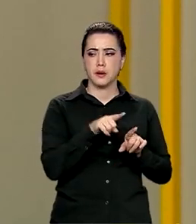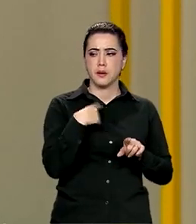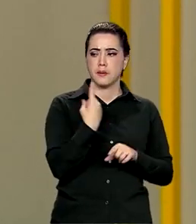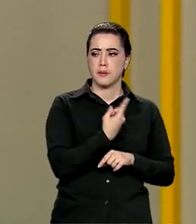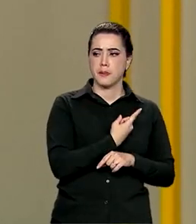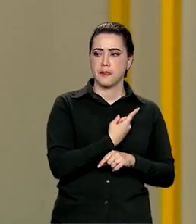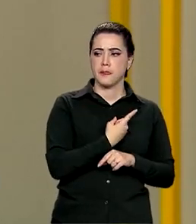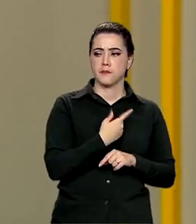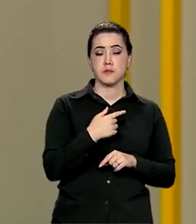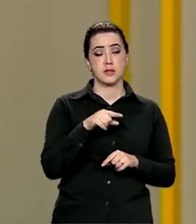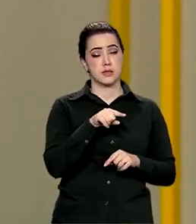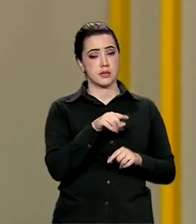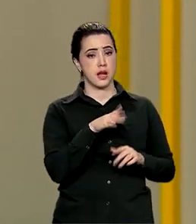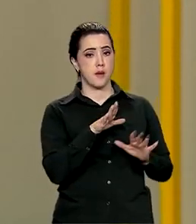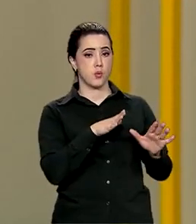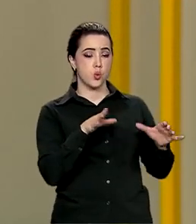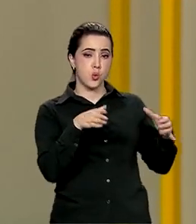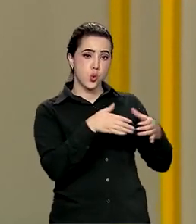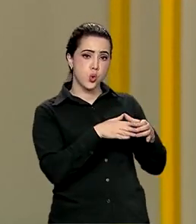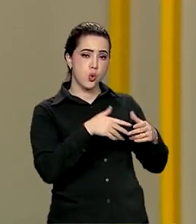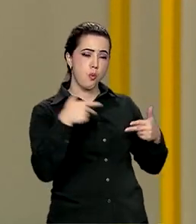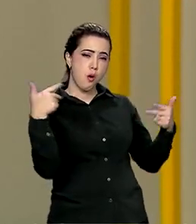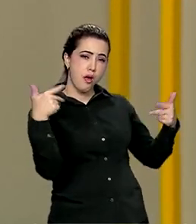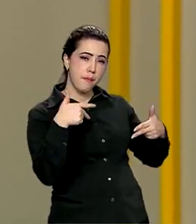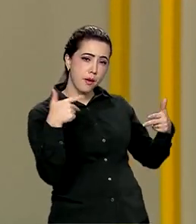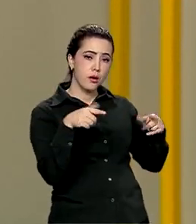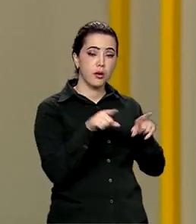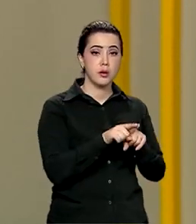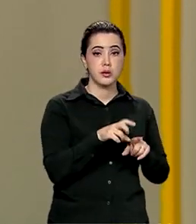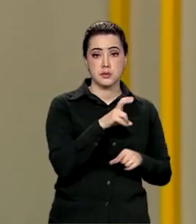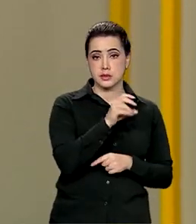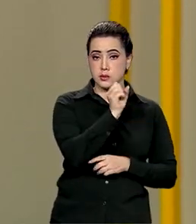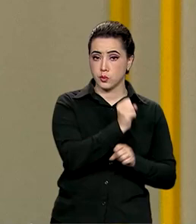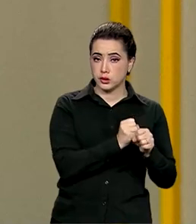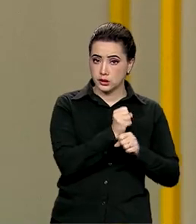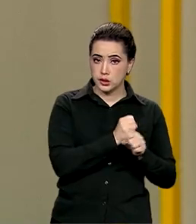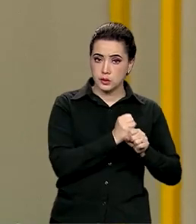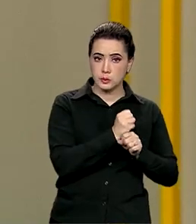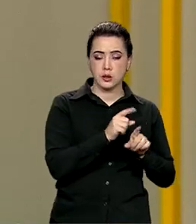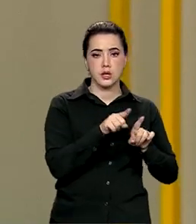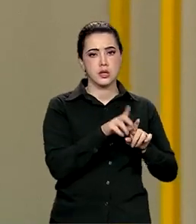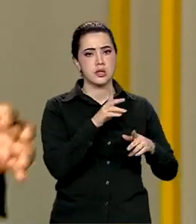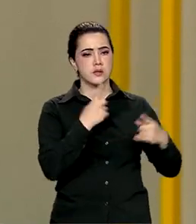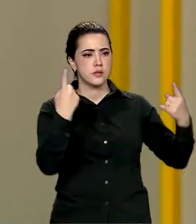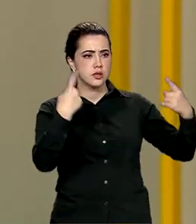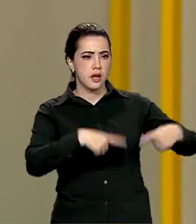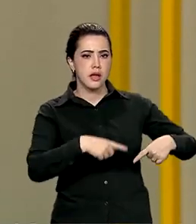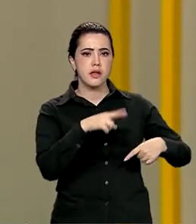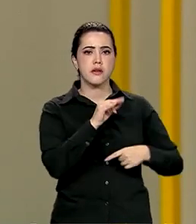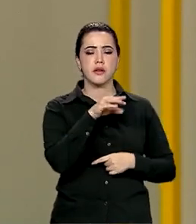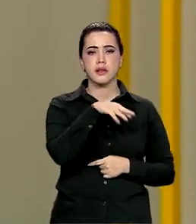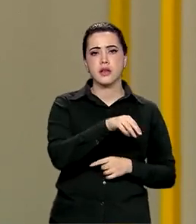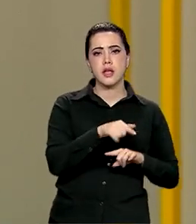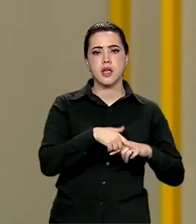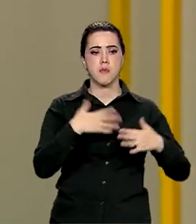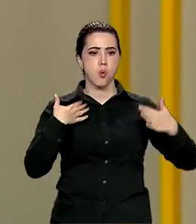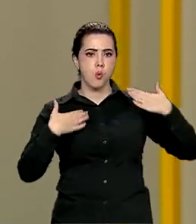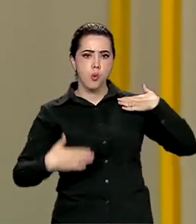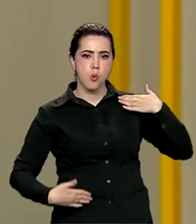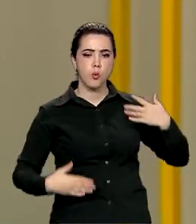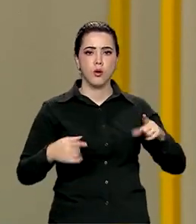Poucos movimentos no Brasil têm uma penetração tão grande, através das batalhas de rima, do slam, do grafite,